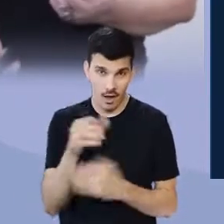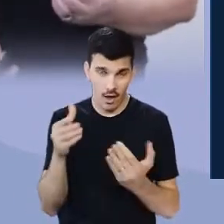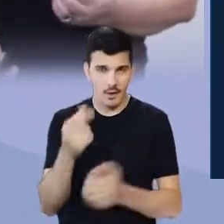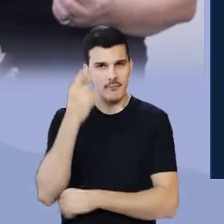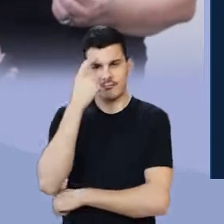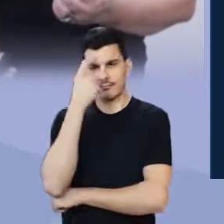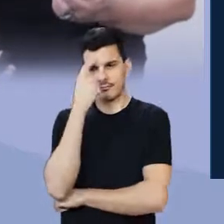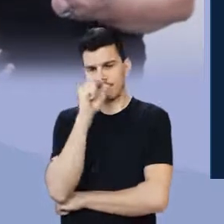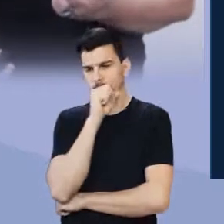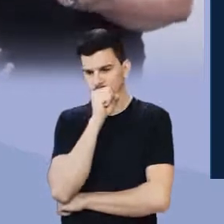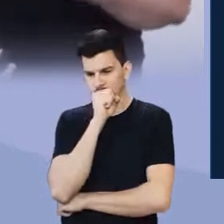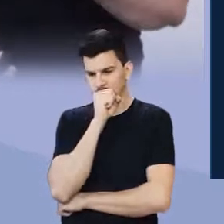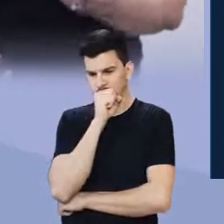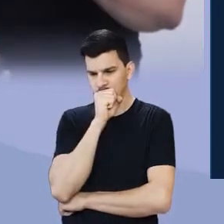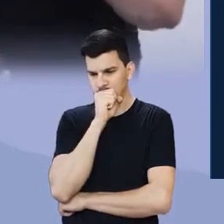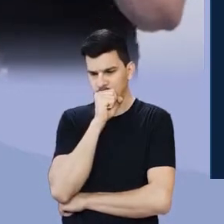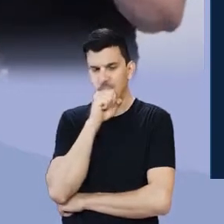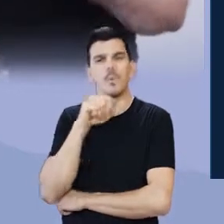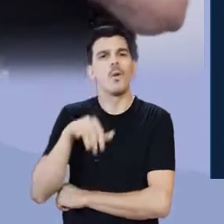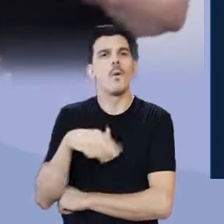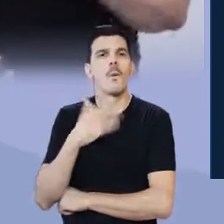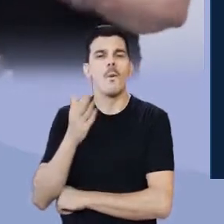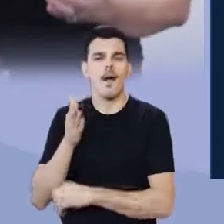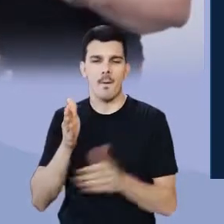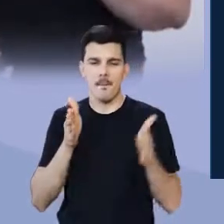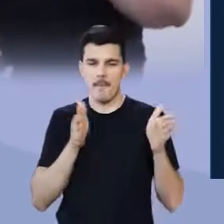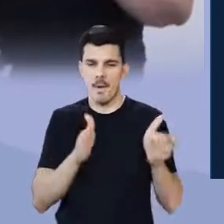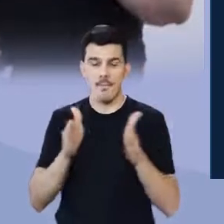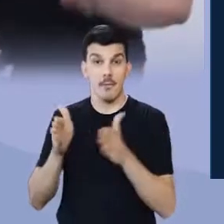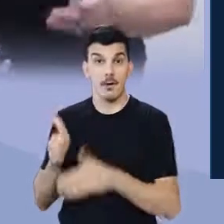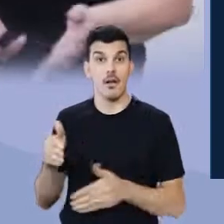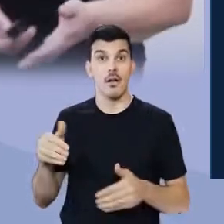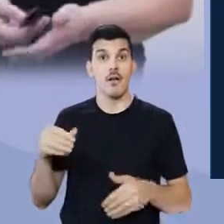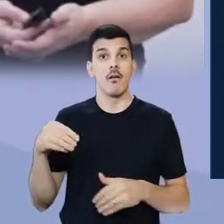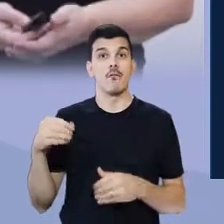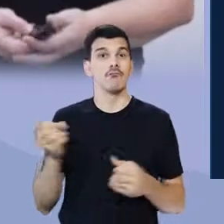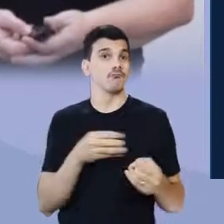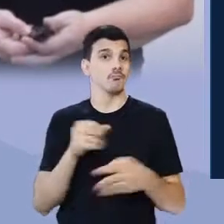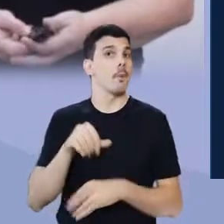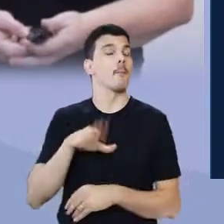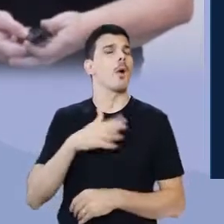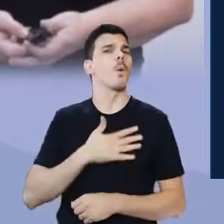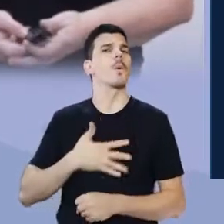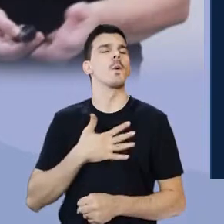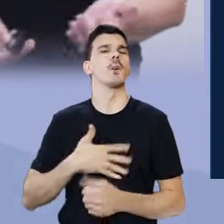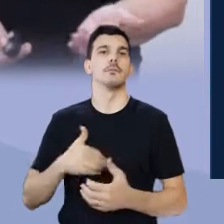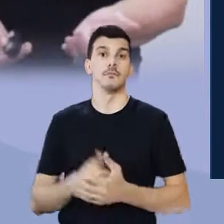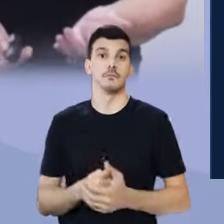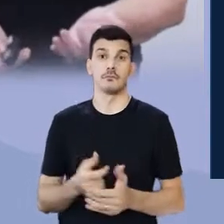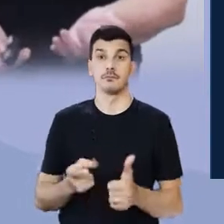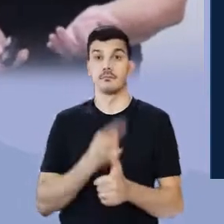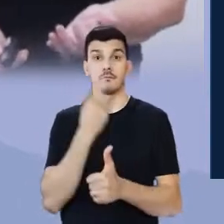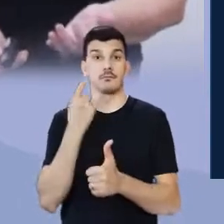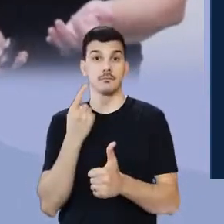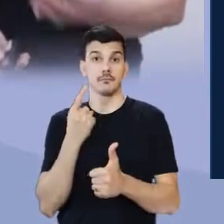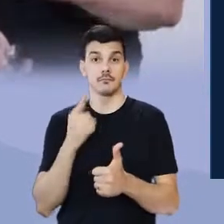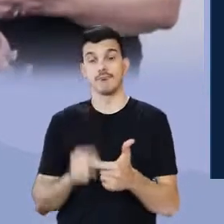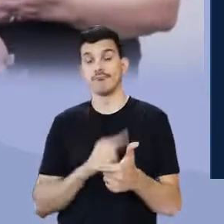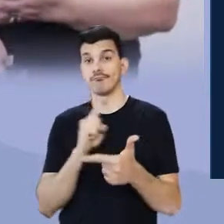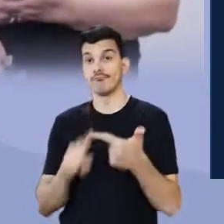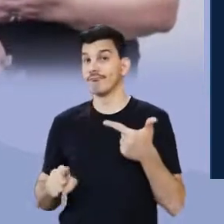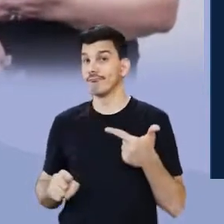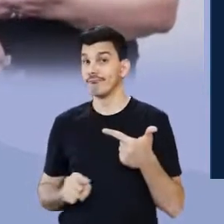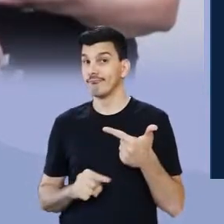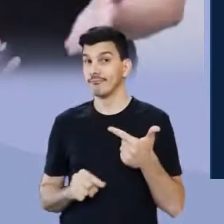pergunte a si mesmo, qual das gerações modernistas você gostou mais? A primeira? A